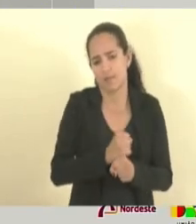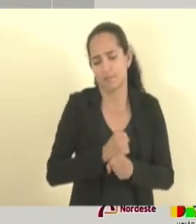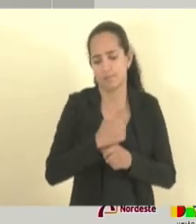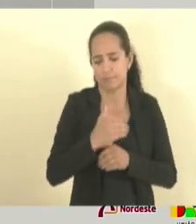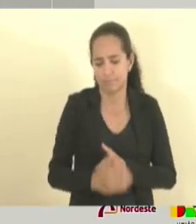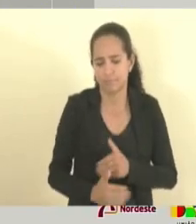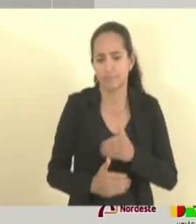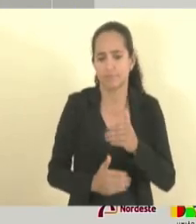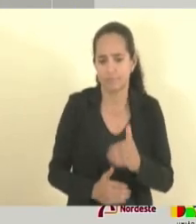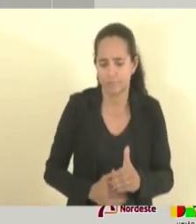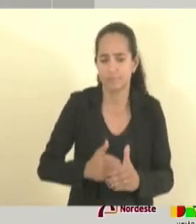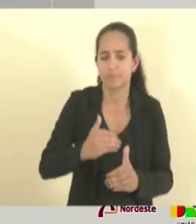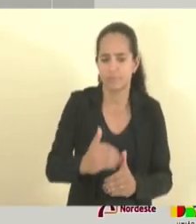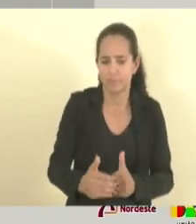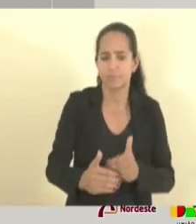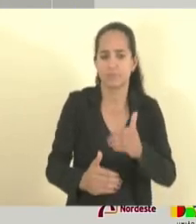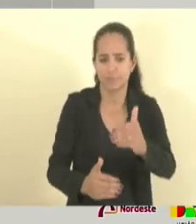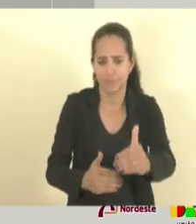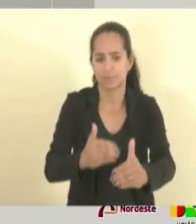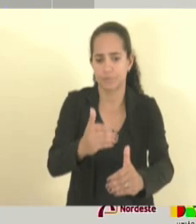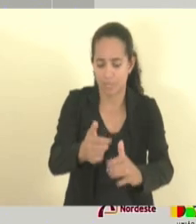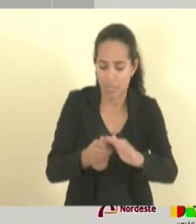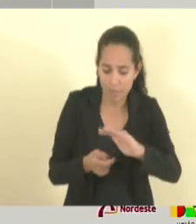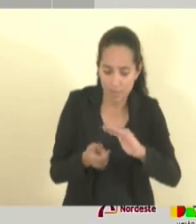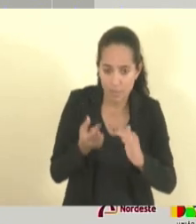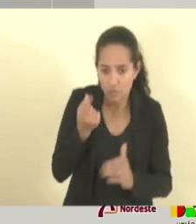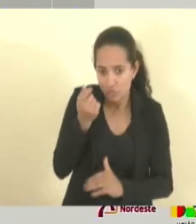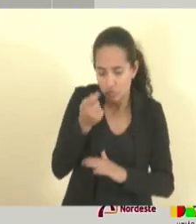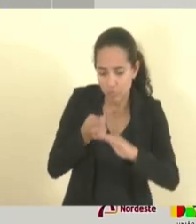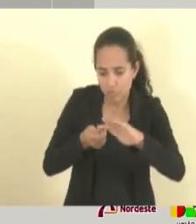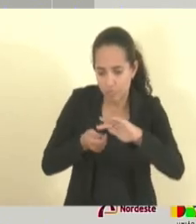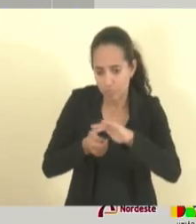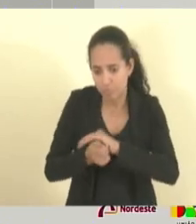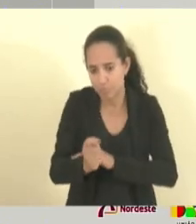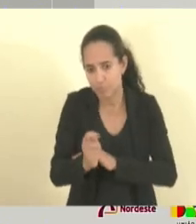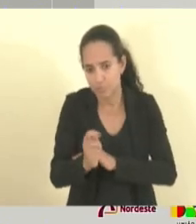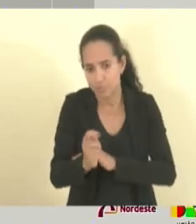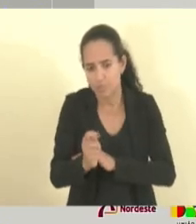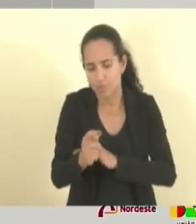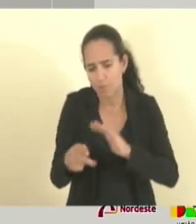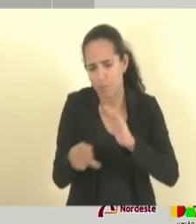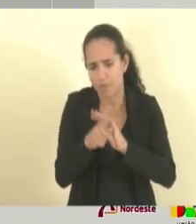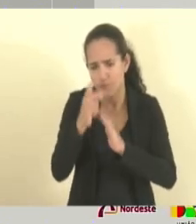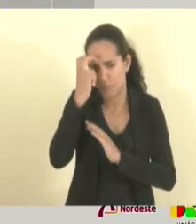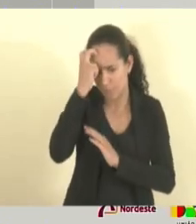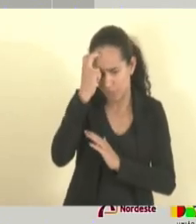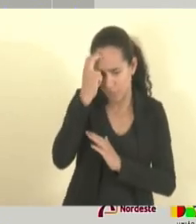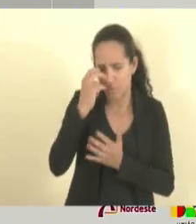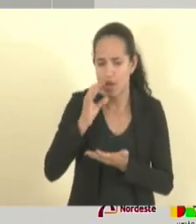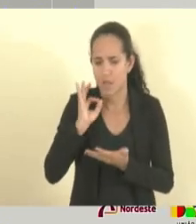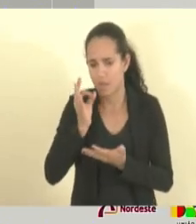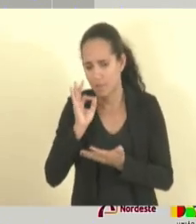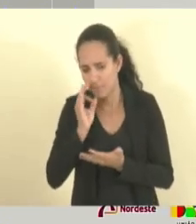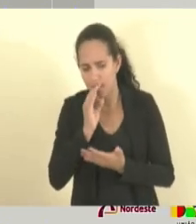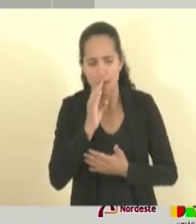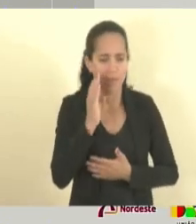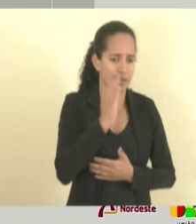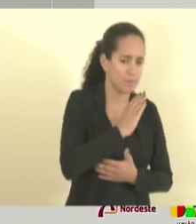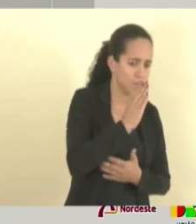é um crédito para investimento na cultura do café, da pimenta, das empresas que